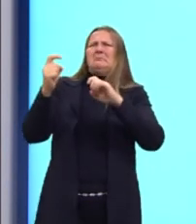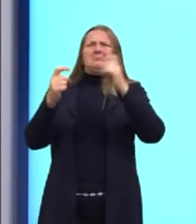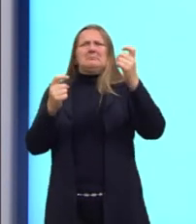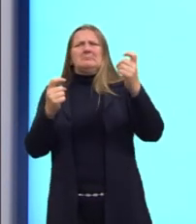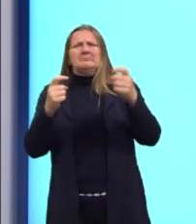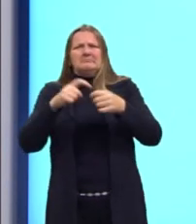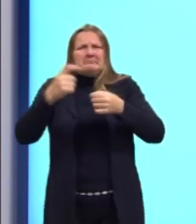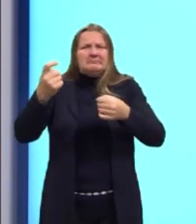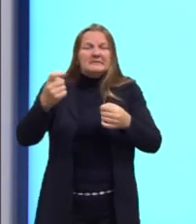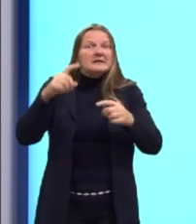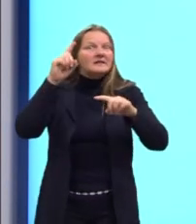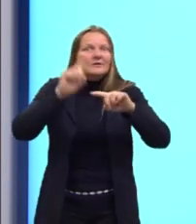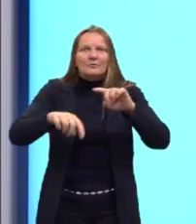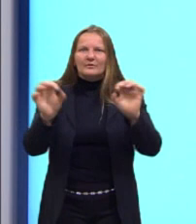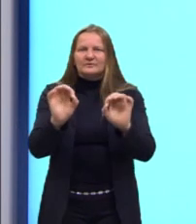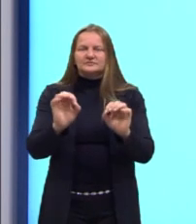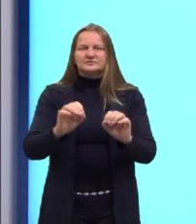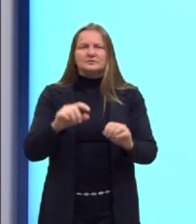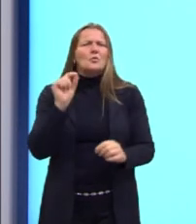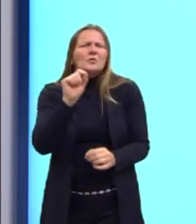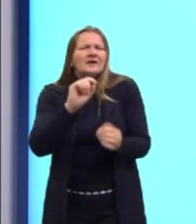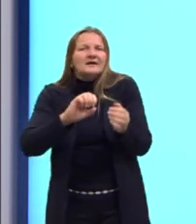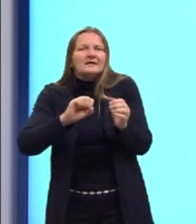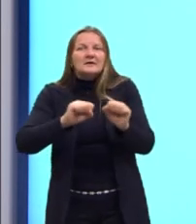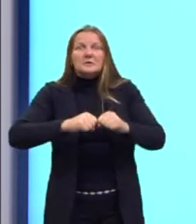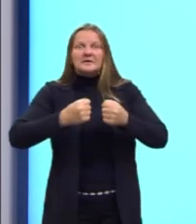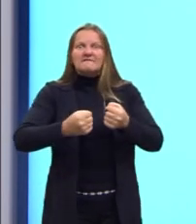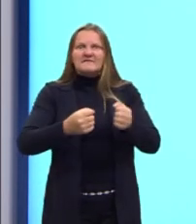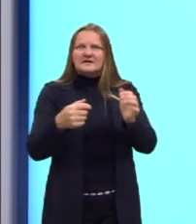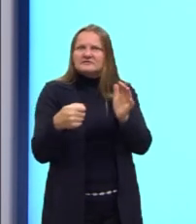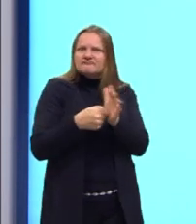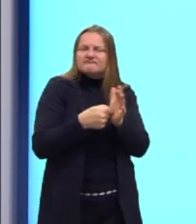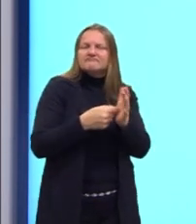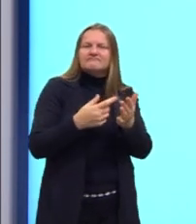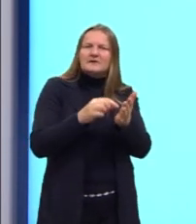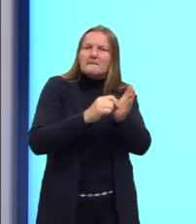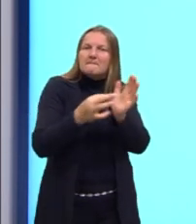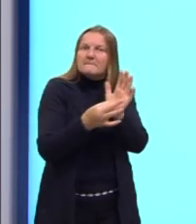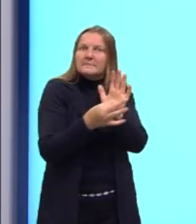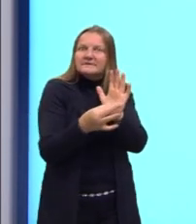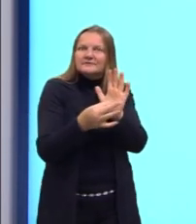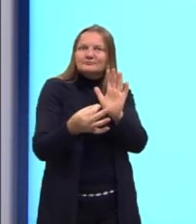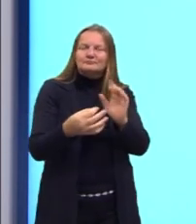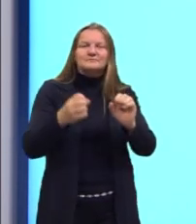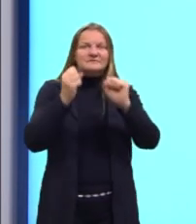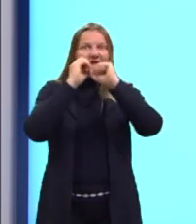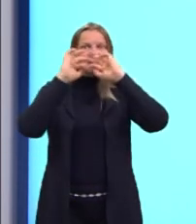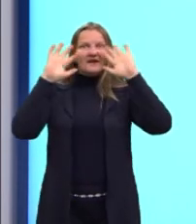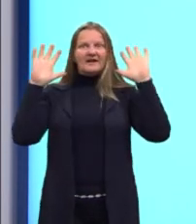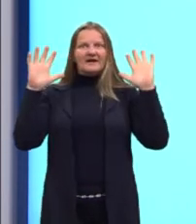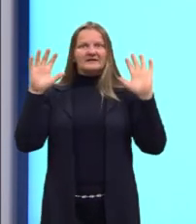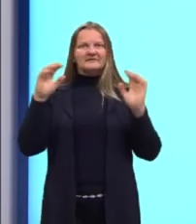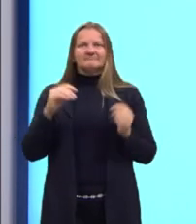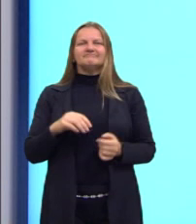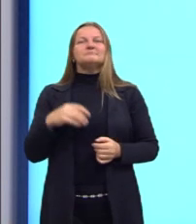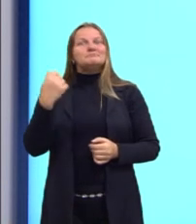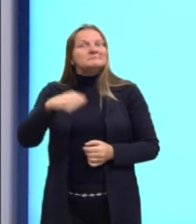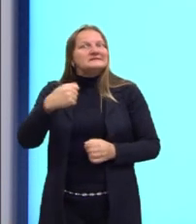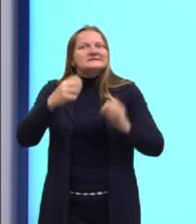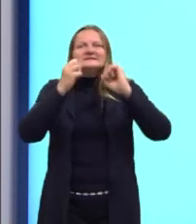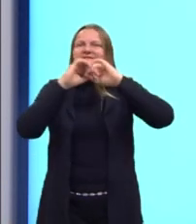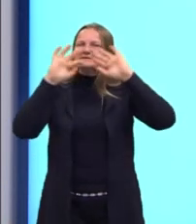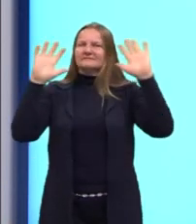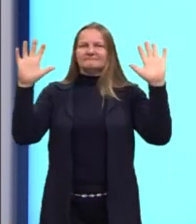o que elas estão defendendo ali. Então, elas ficam desconexas e elas ficam confusas. A ideia não fica clara, não fica